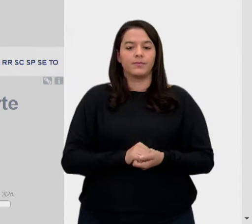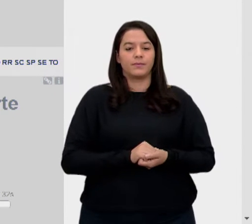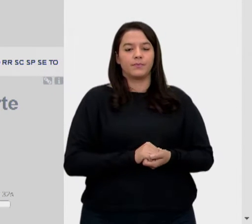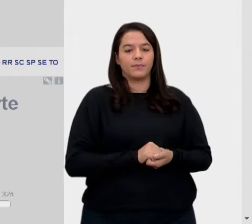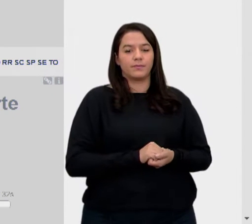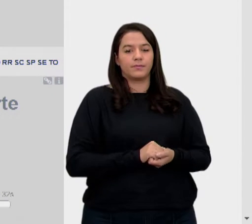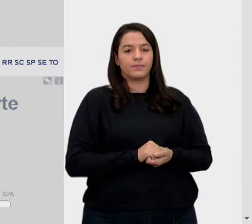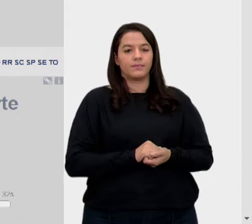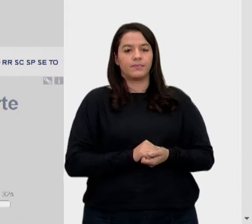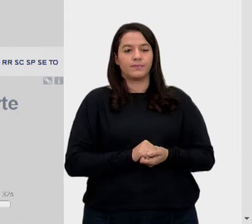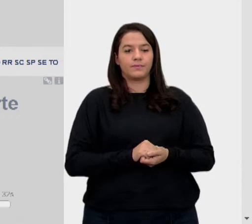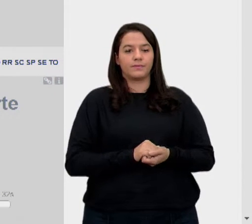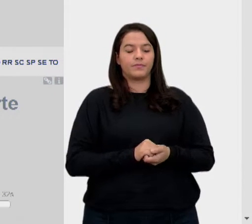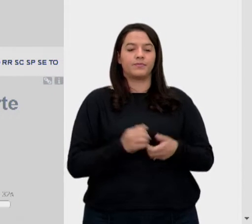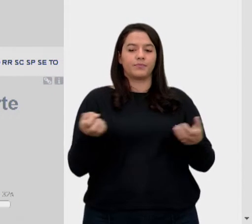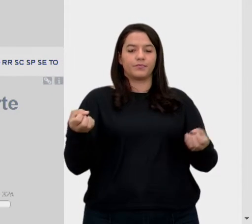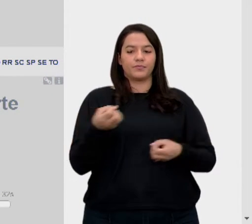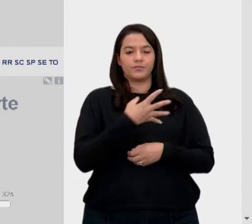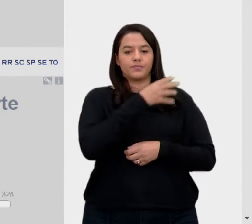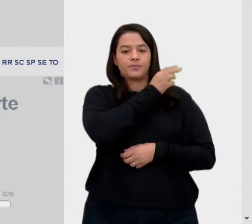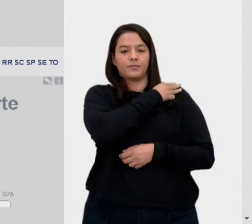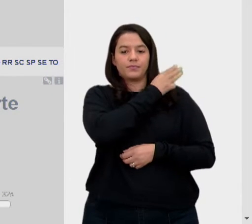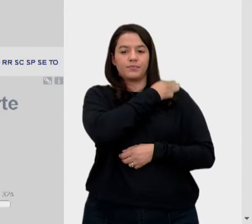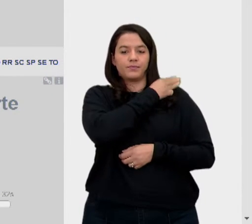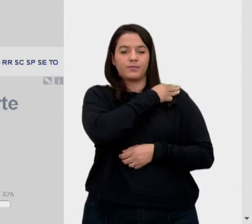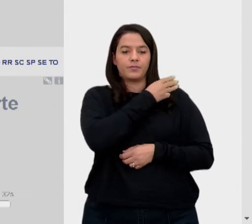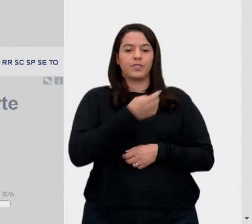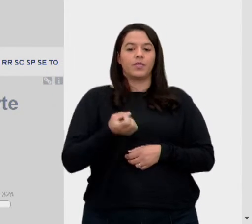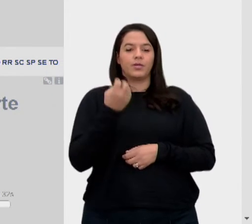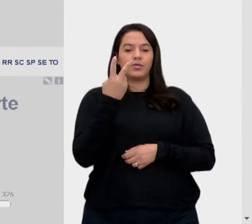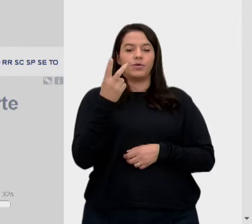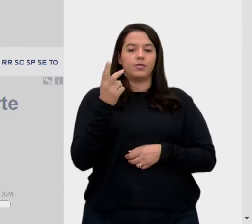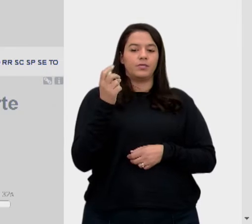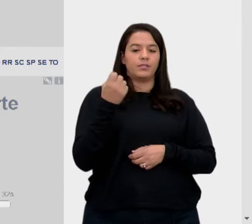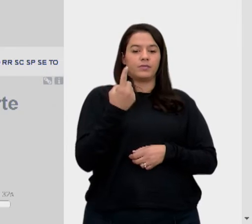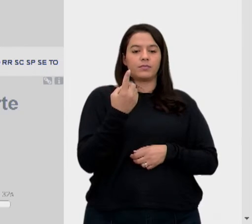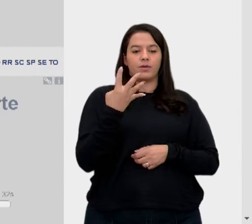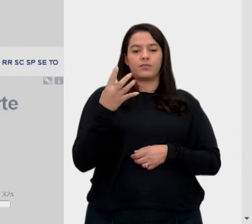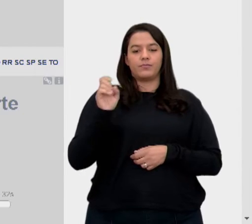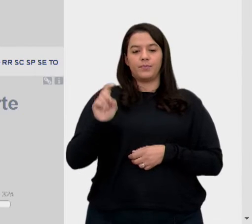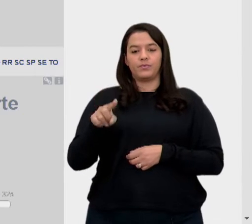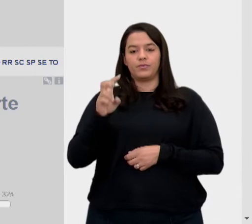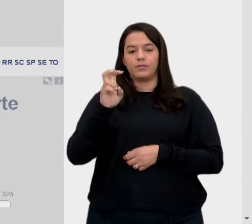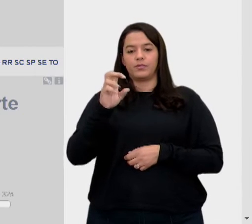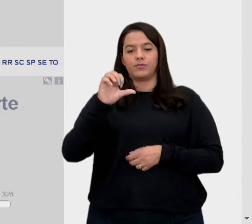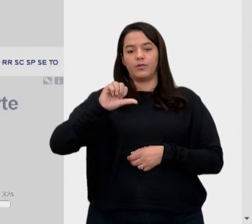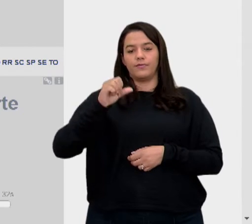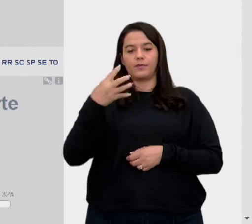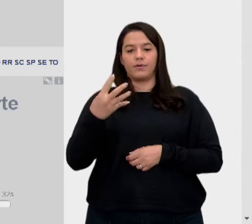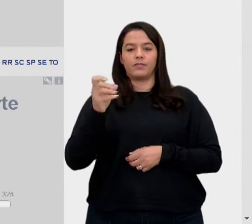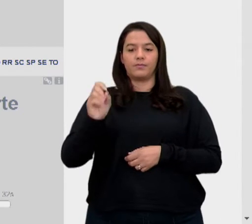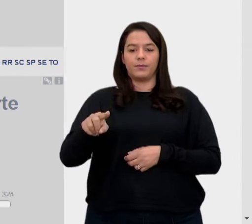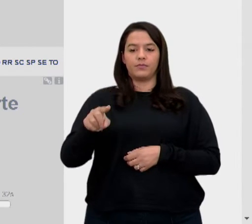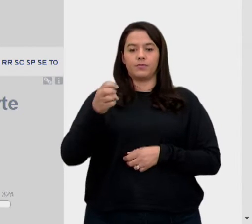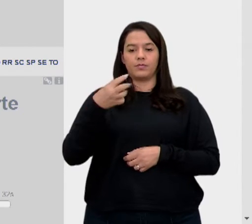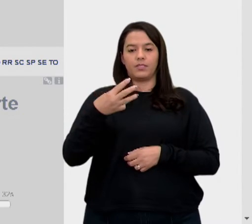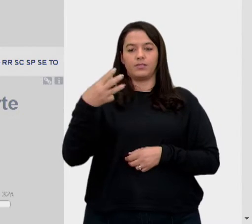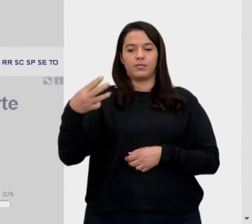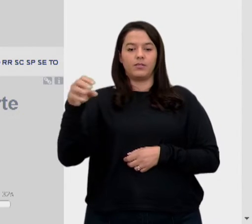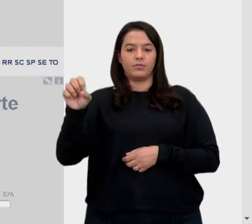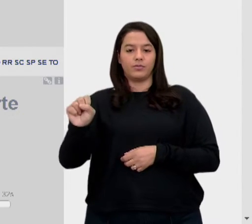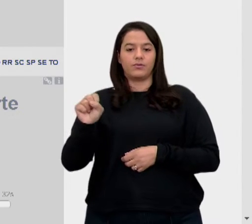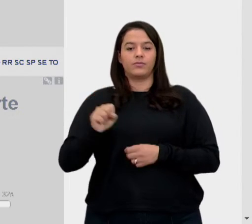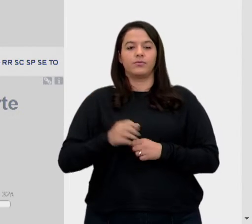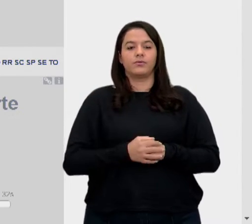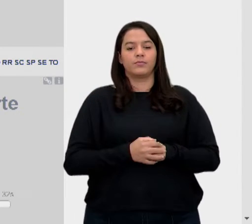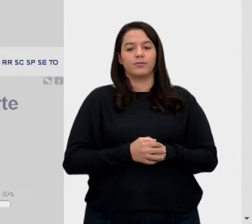aulas aqui do novo ensino médio. Pode colocar aí na tela, por gentileza. Então, a população lá aumentando. Está lá